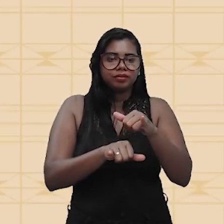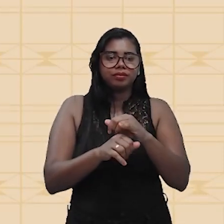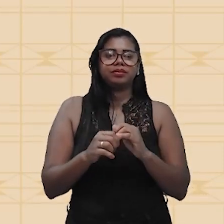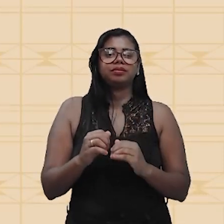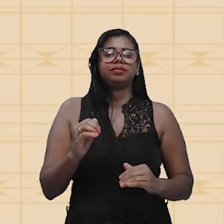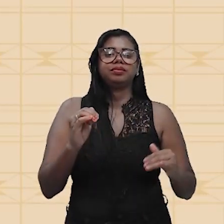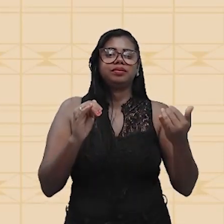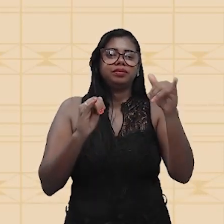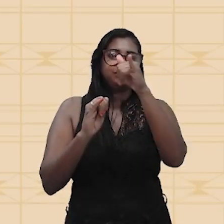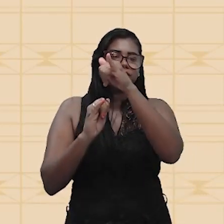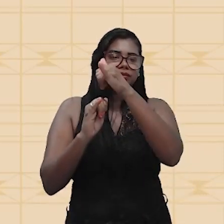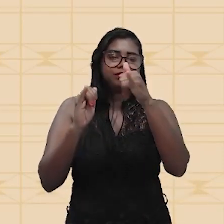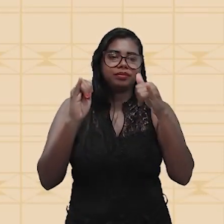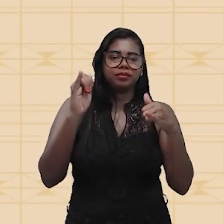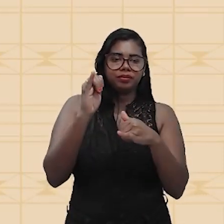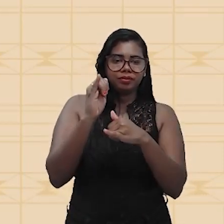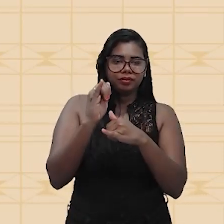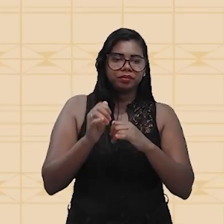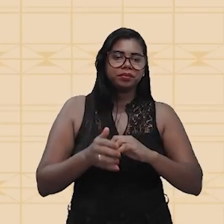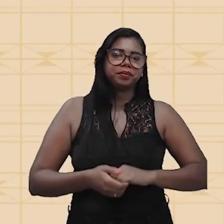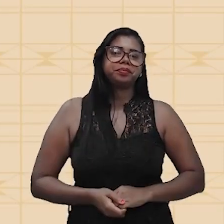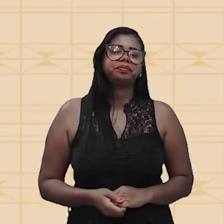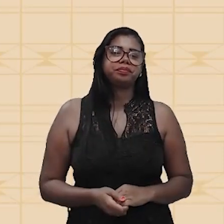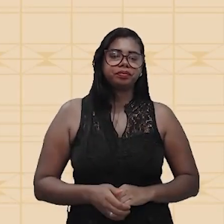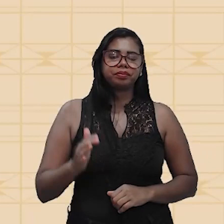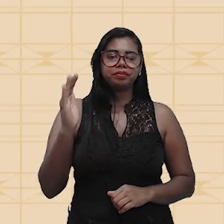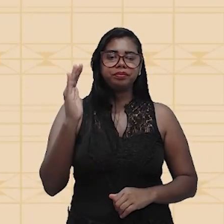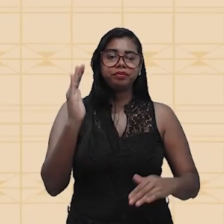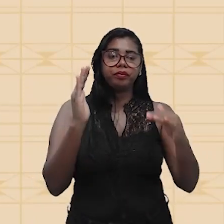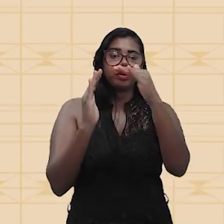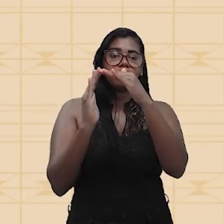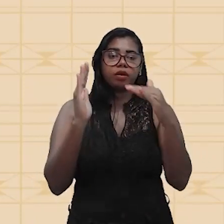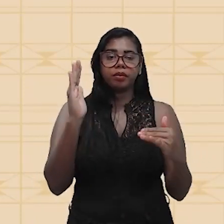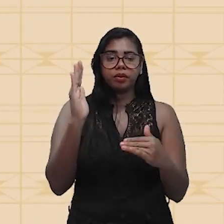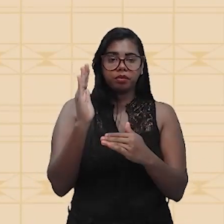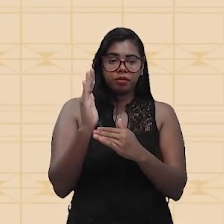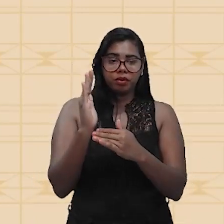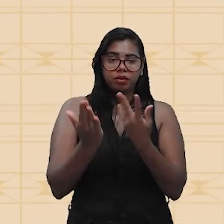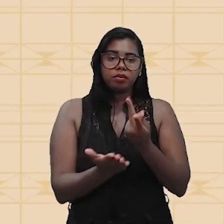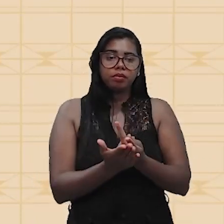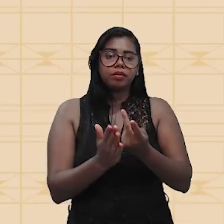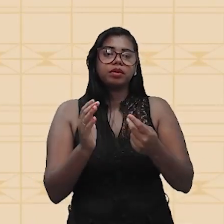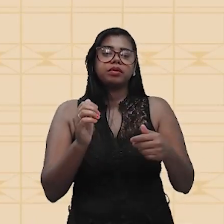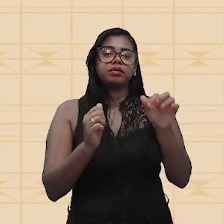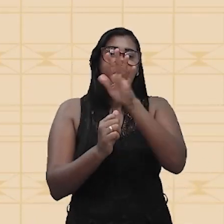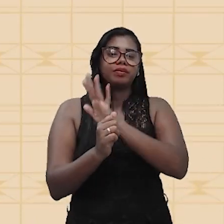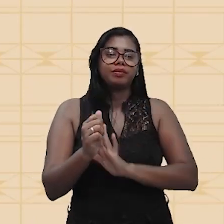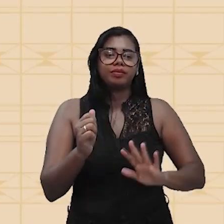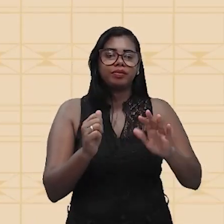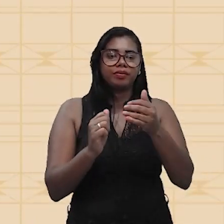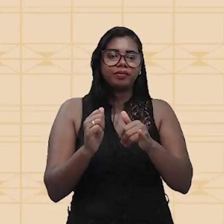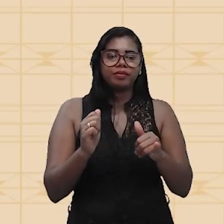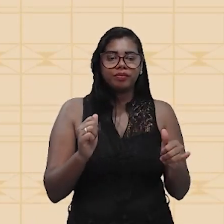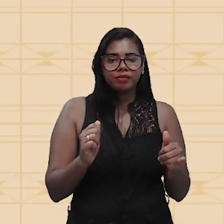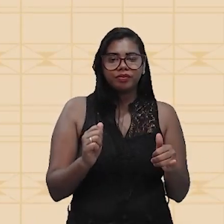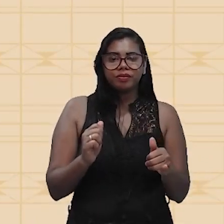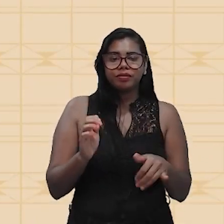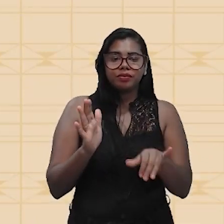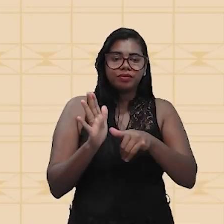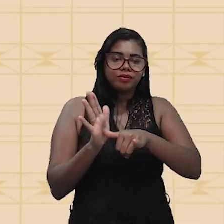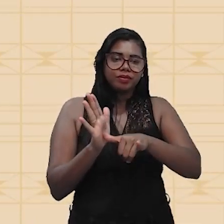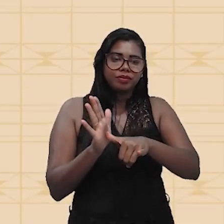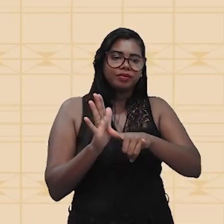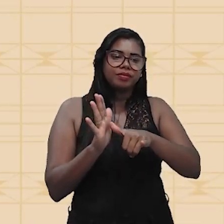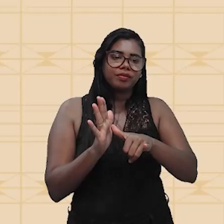potencial. O que vai acontecer é que para gerarmos isso, vamos precisar de uma bateria, caso a gente